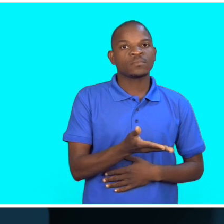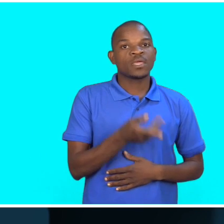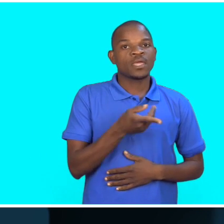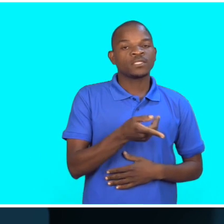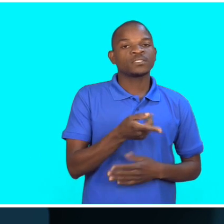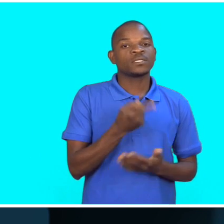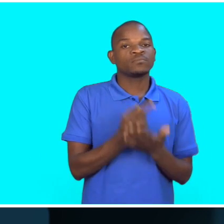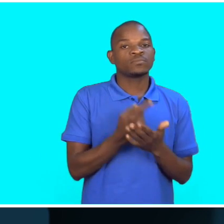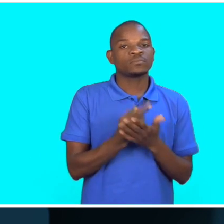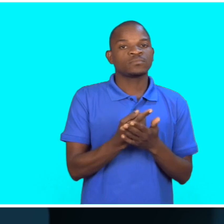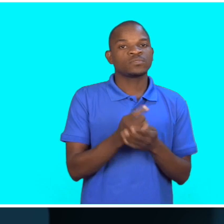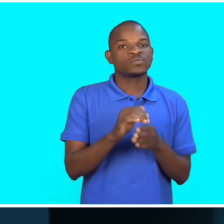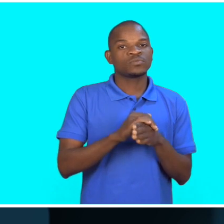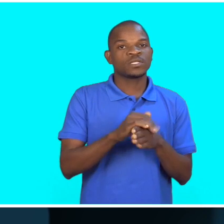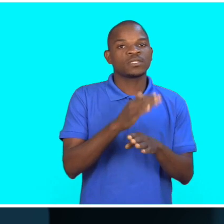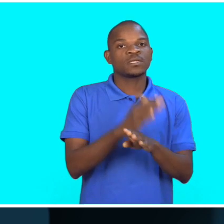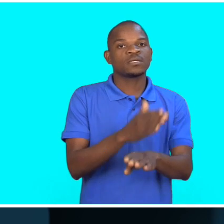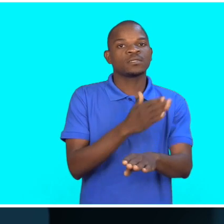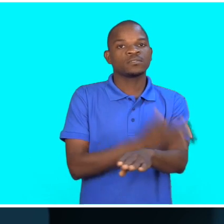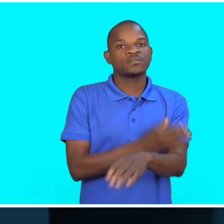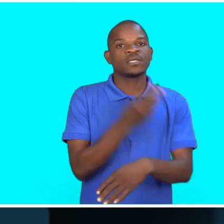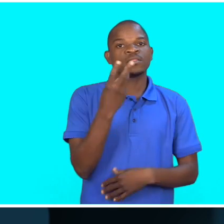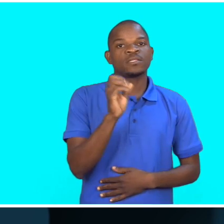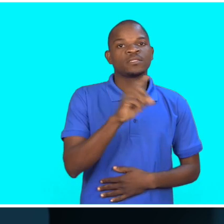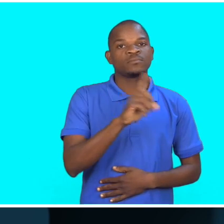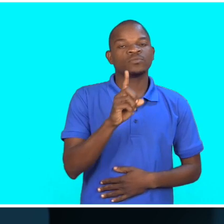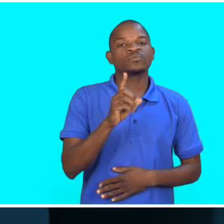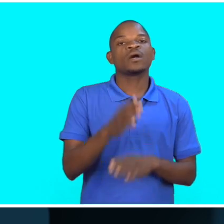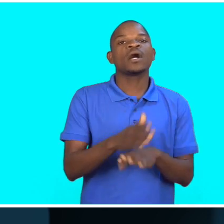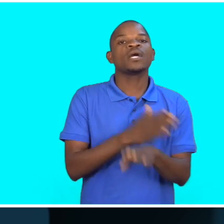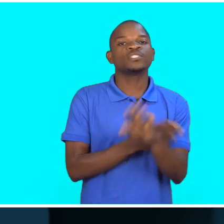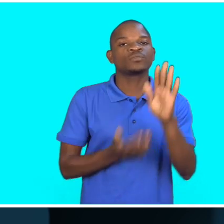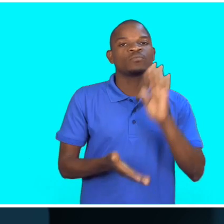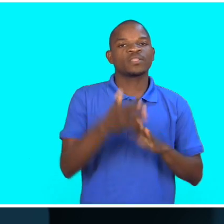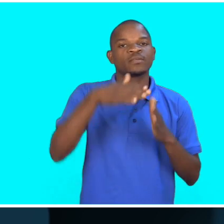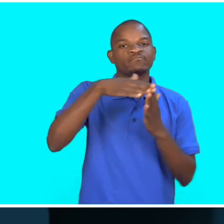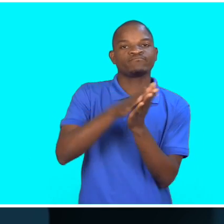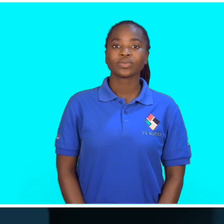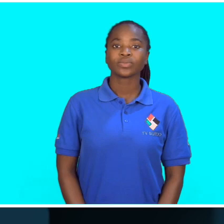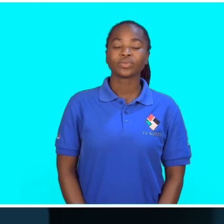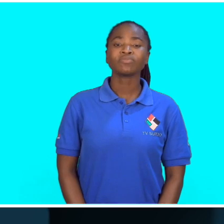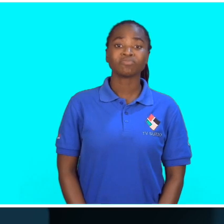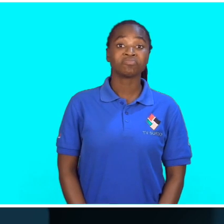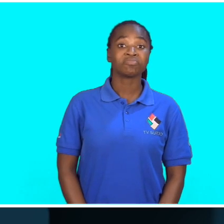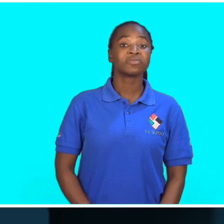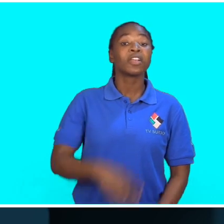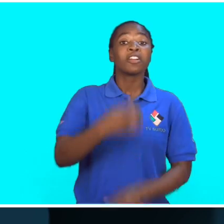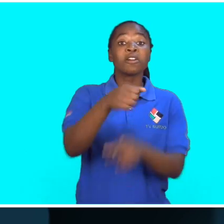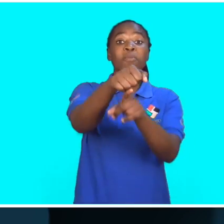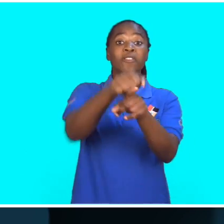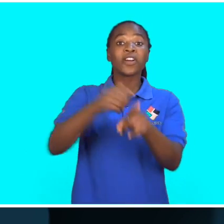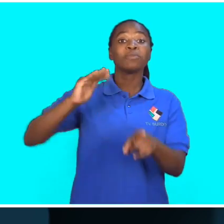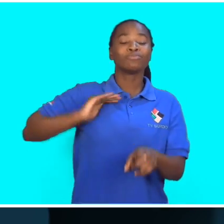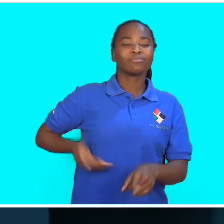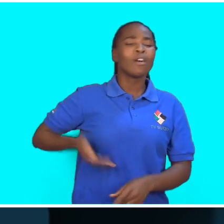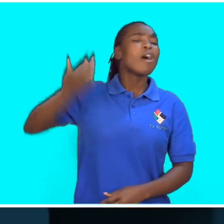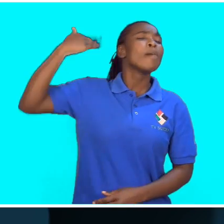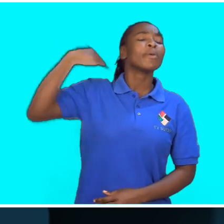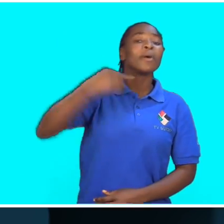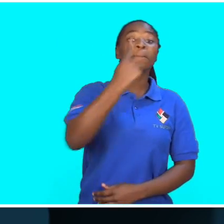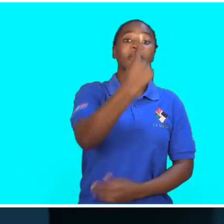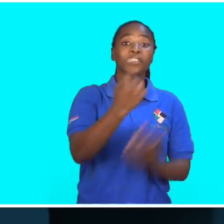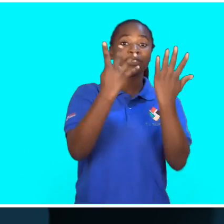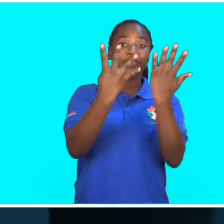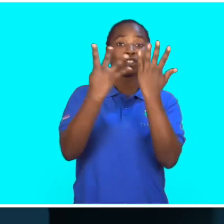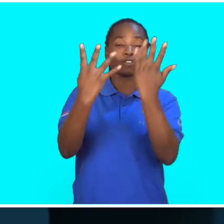Este aqui tem que se colocar 30 minutos antes de começar o sexo. O preservativo feminino começou a ser usado em